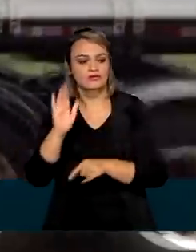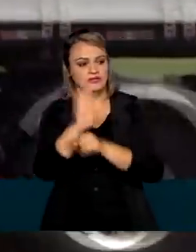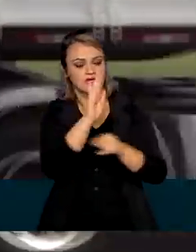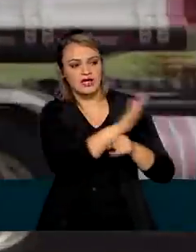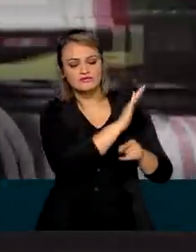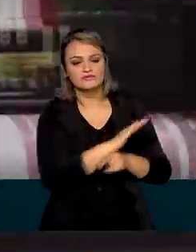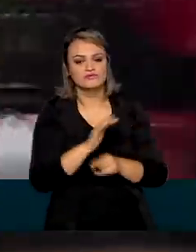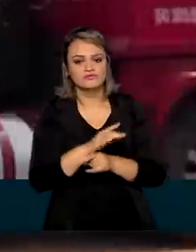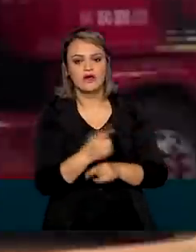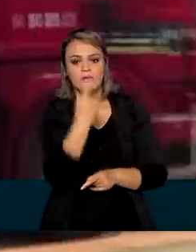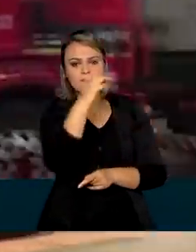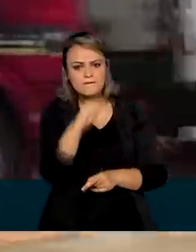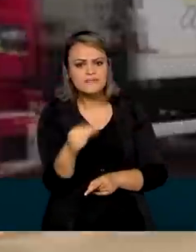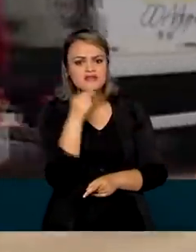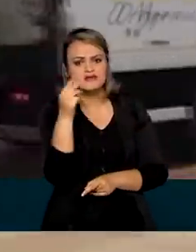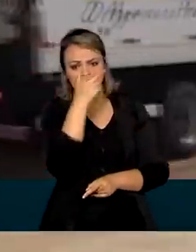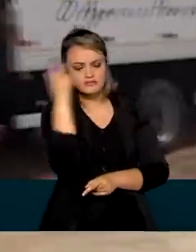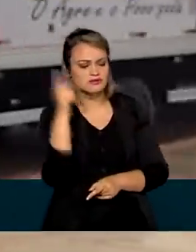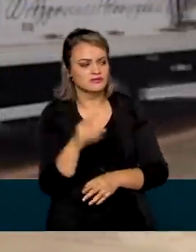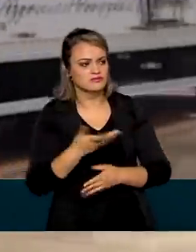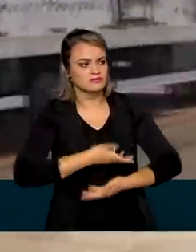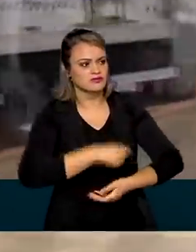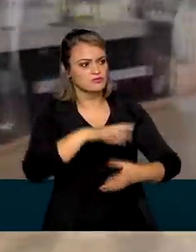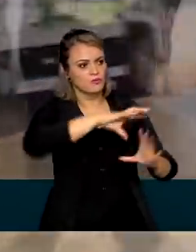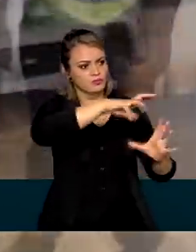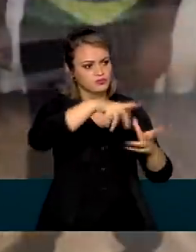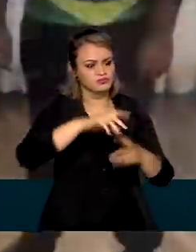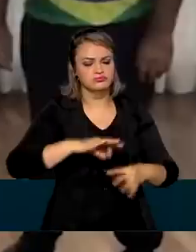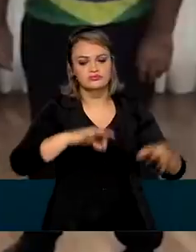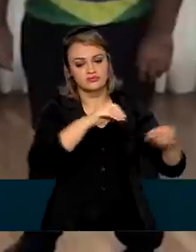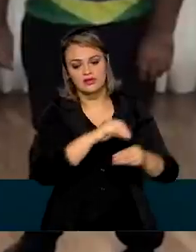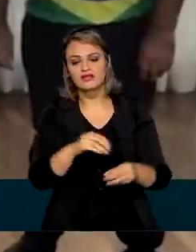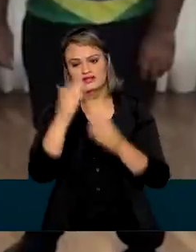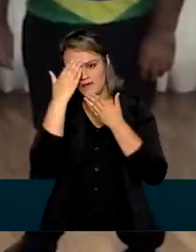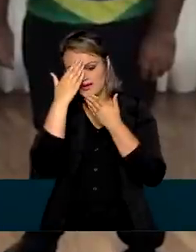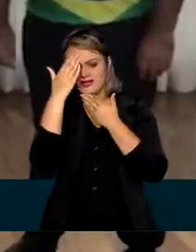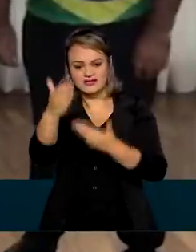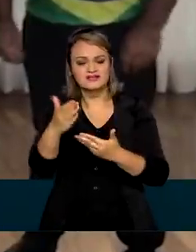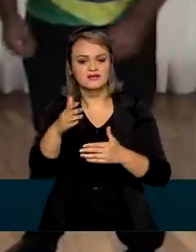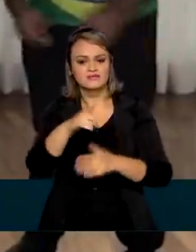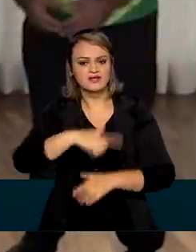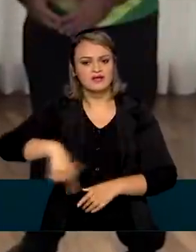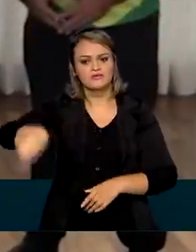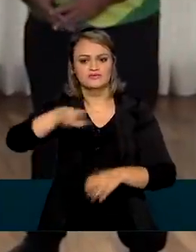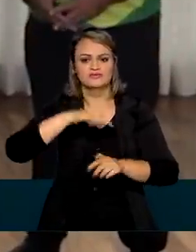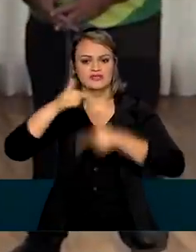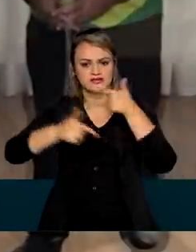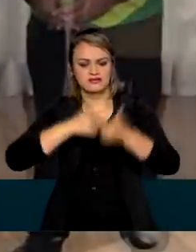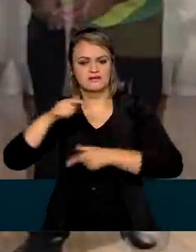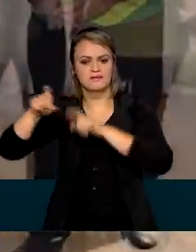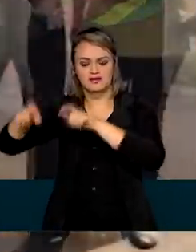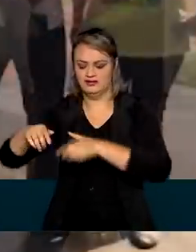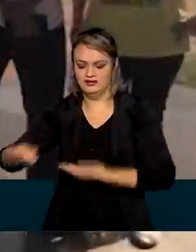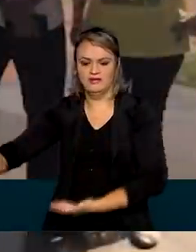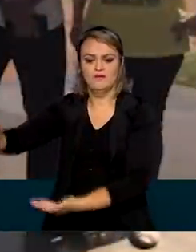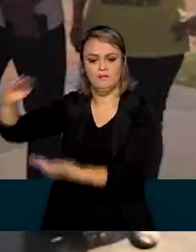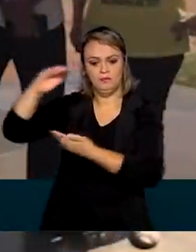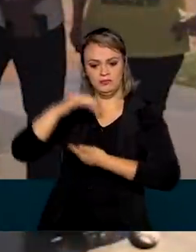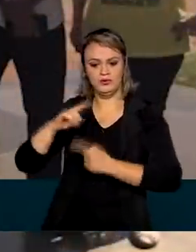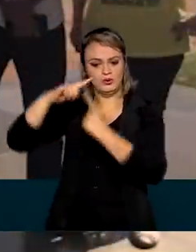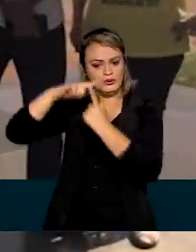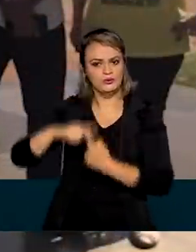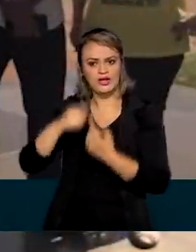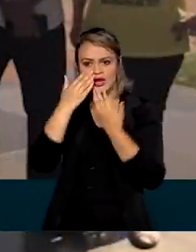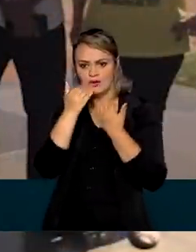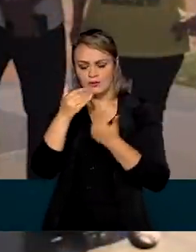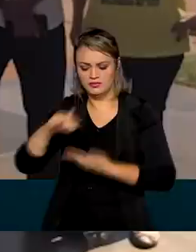bilhão de pessoas mundo afora. Então só temos a agradecer a todos vocês por essa voação de dezenas de toneladas